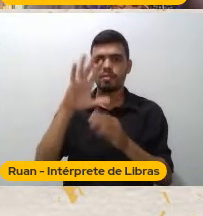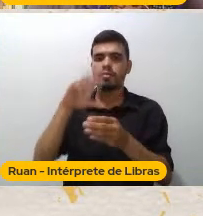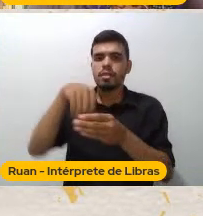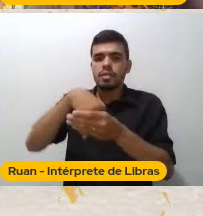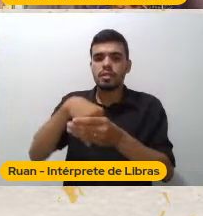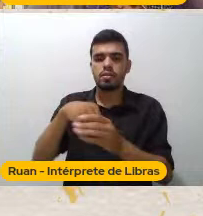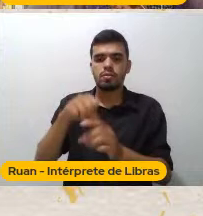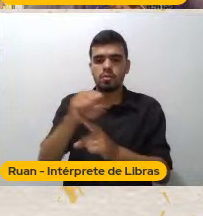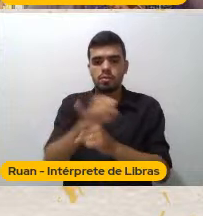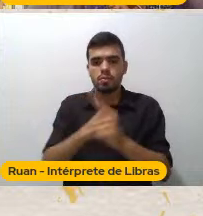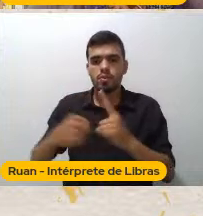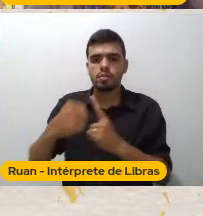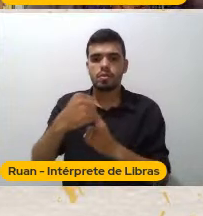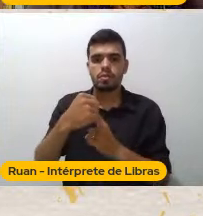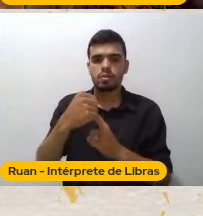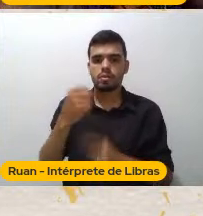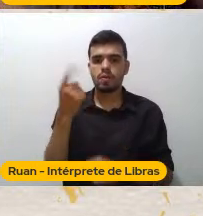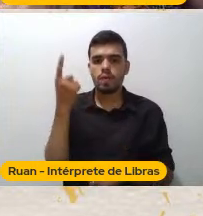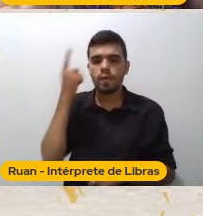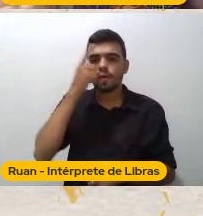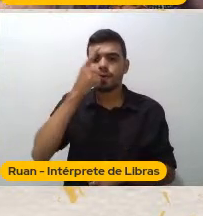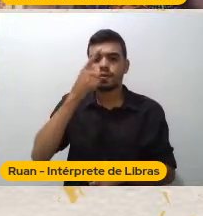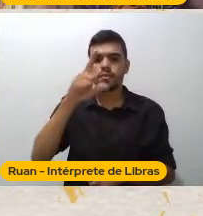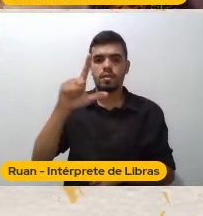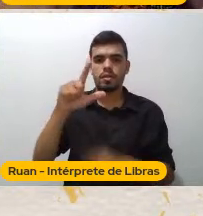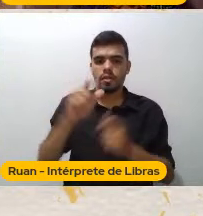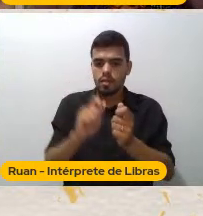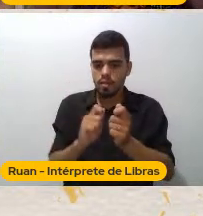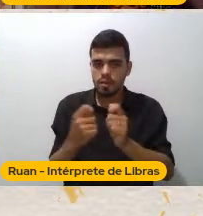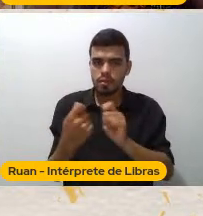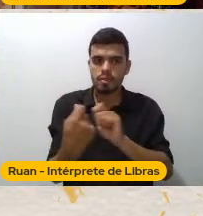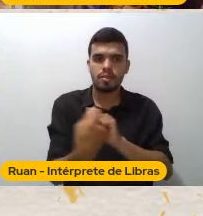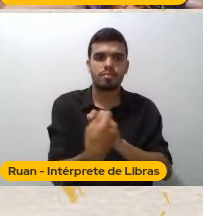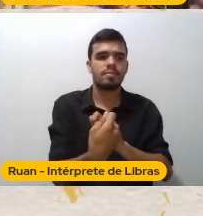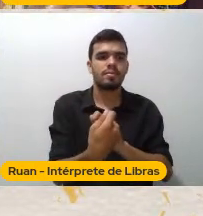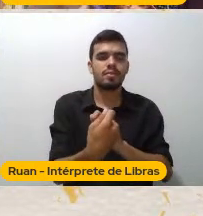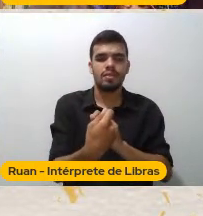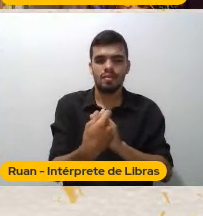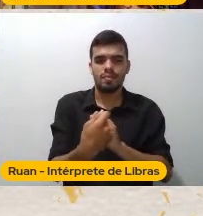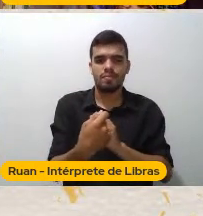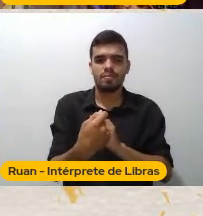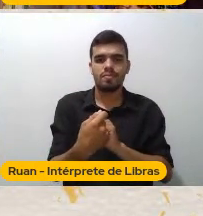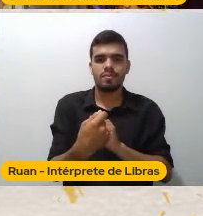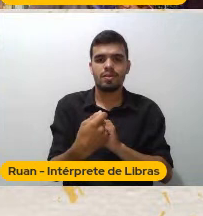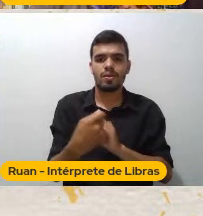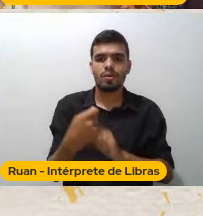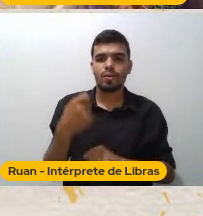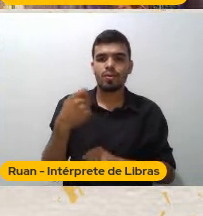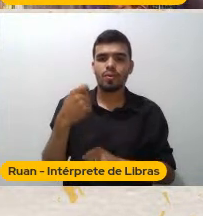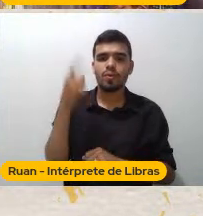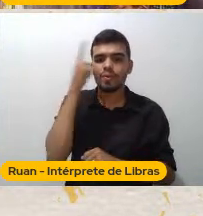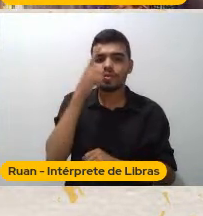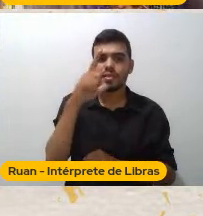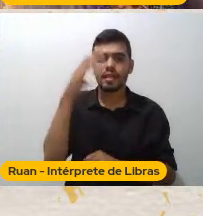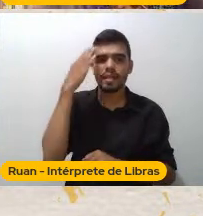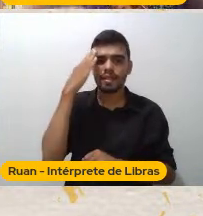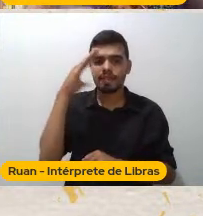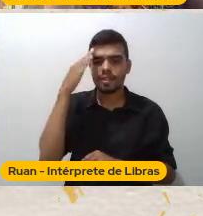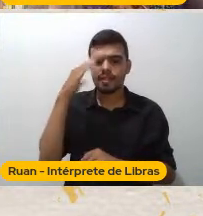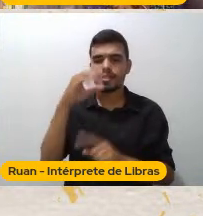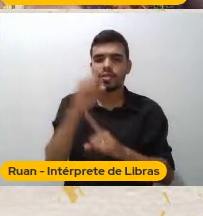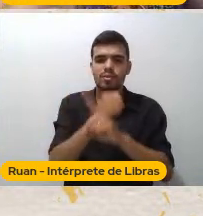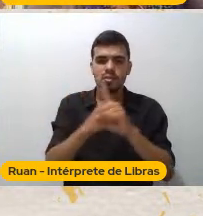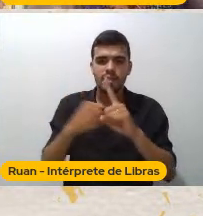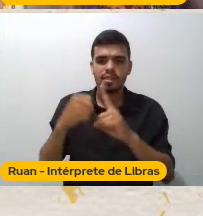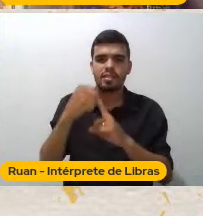consiga Gestar algo distante E quando a gente Consegue gestar Algo distante A gente tem Um entendimento Melhor Das coisas